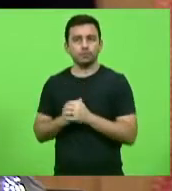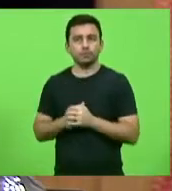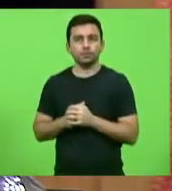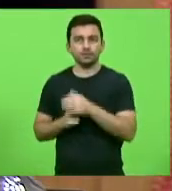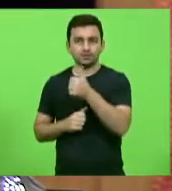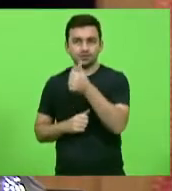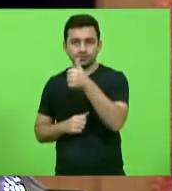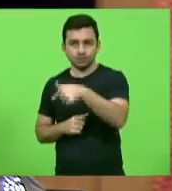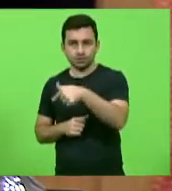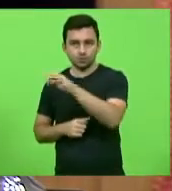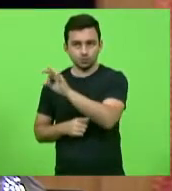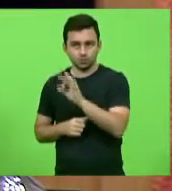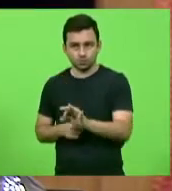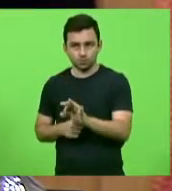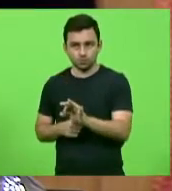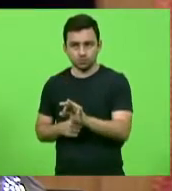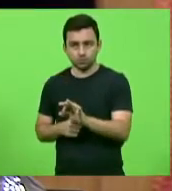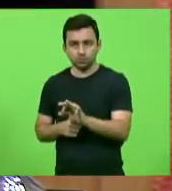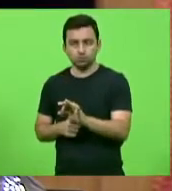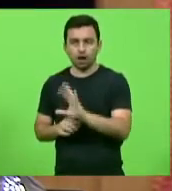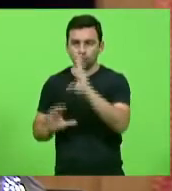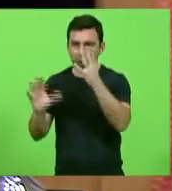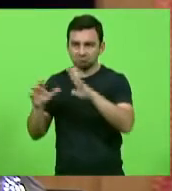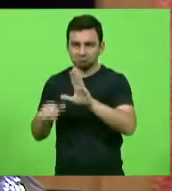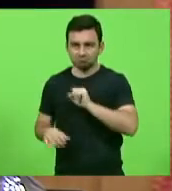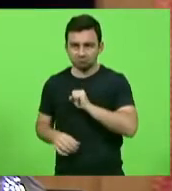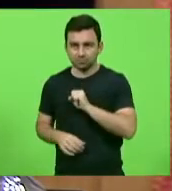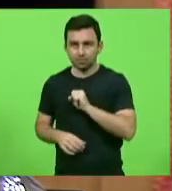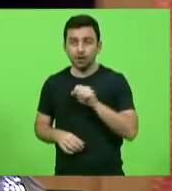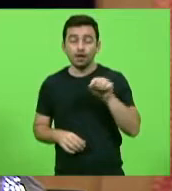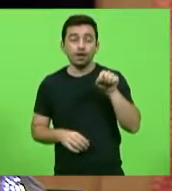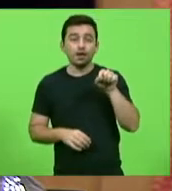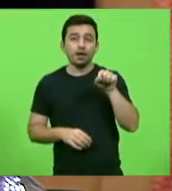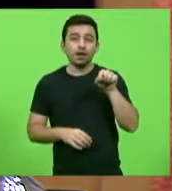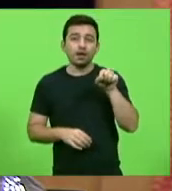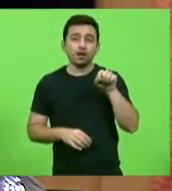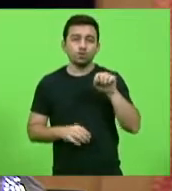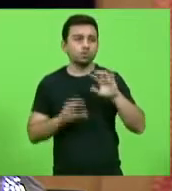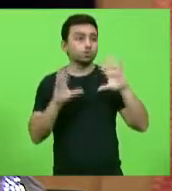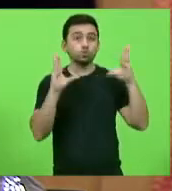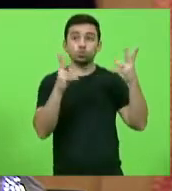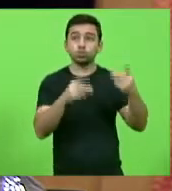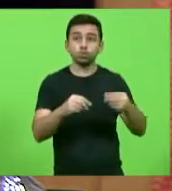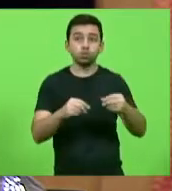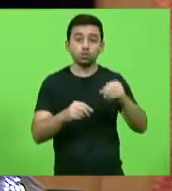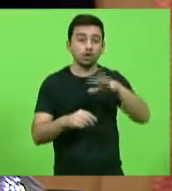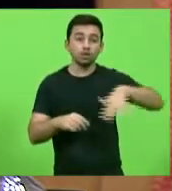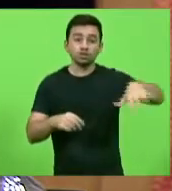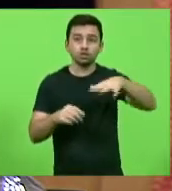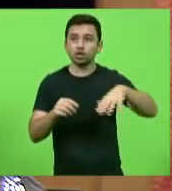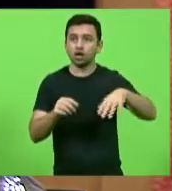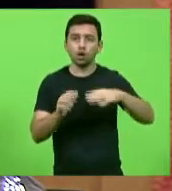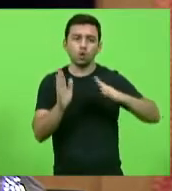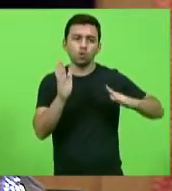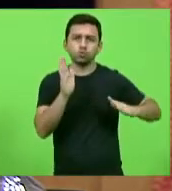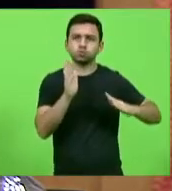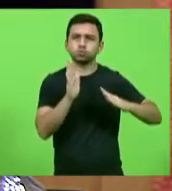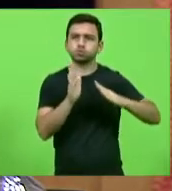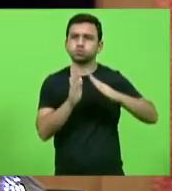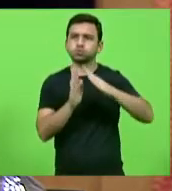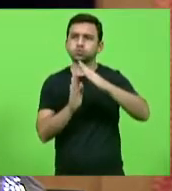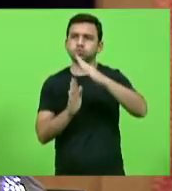de 17% no número de casos, todas as outras regiões teve crescimento. Curitibanos,